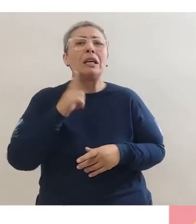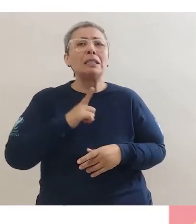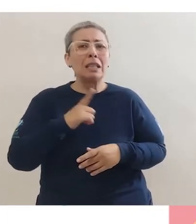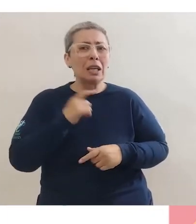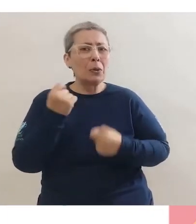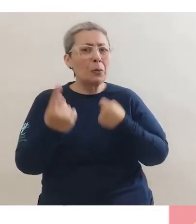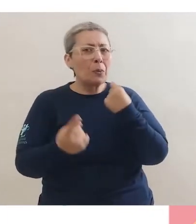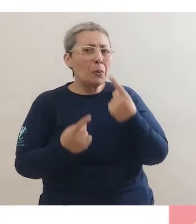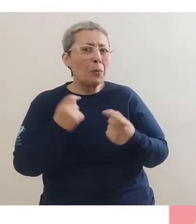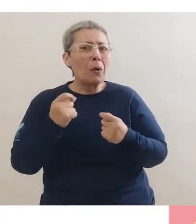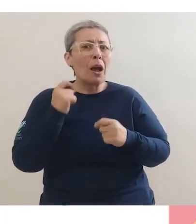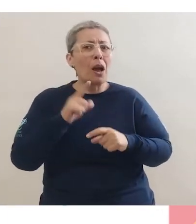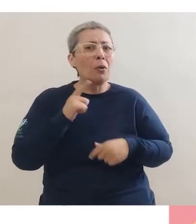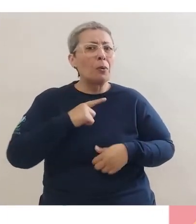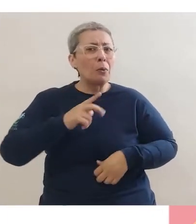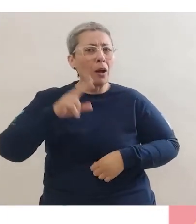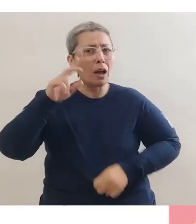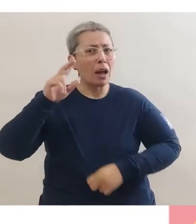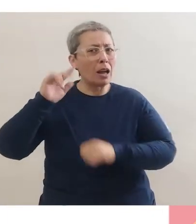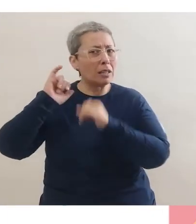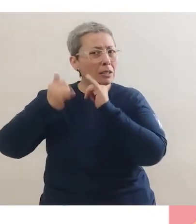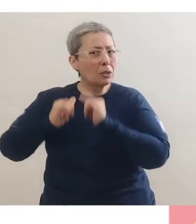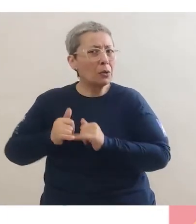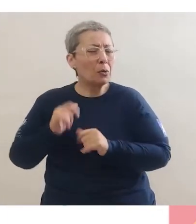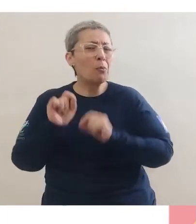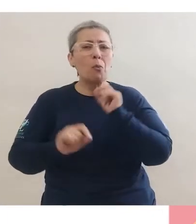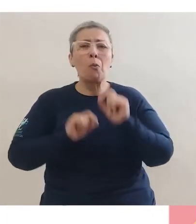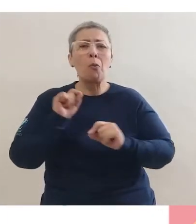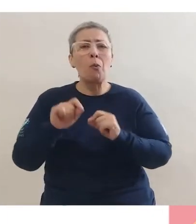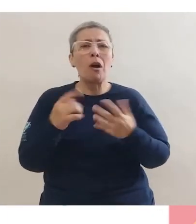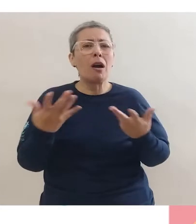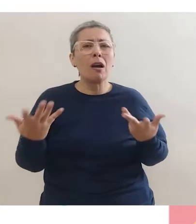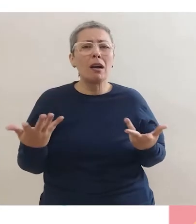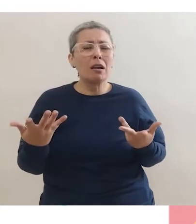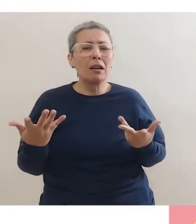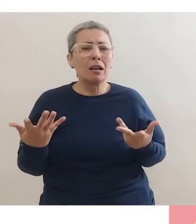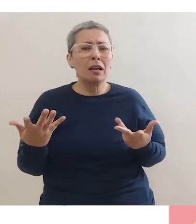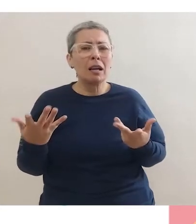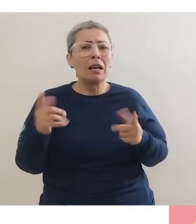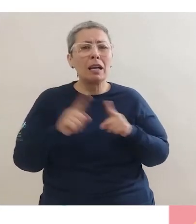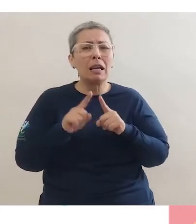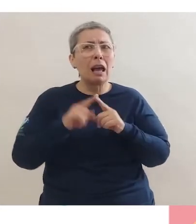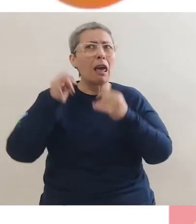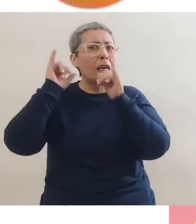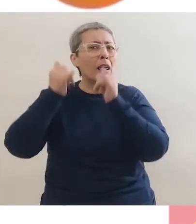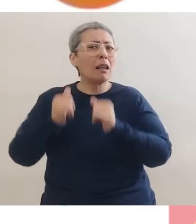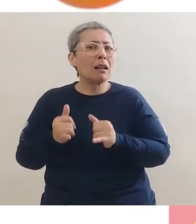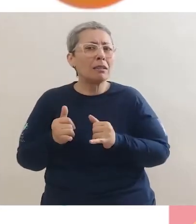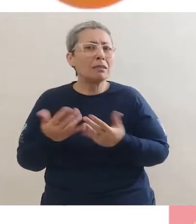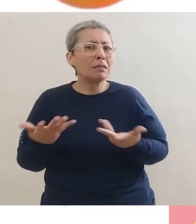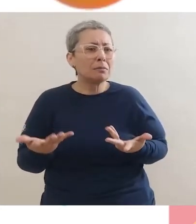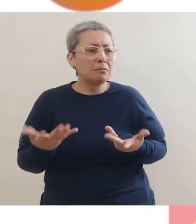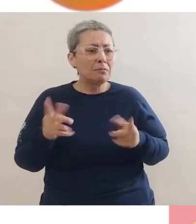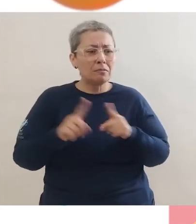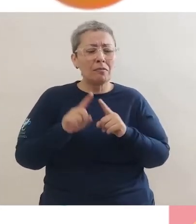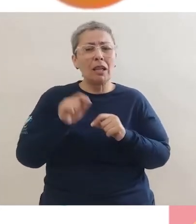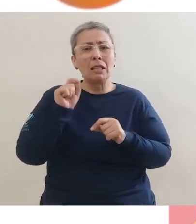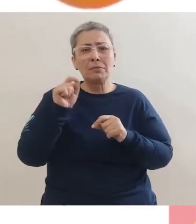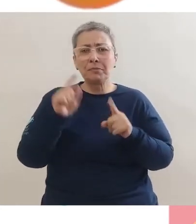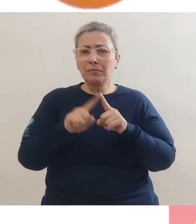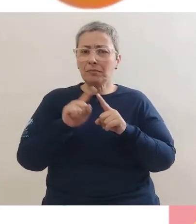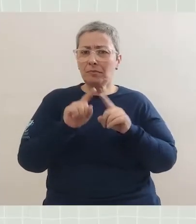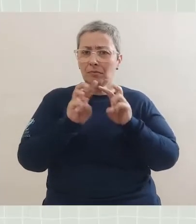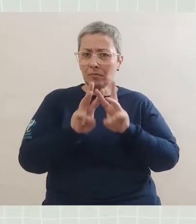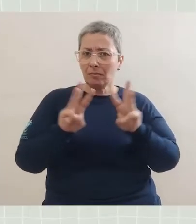também conheceram, tem algumas lendas. Mas, afinal de contas, o que é